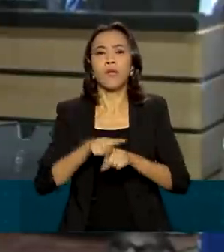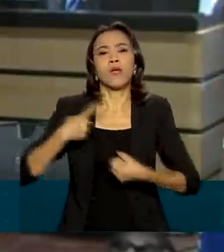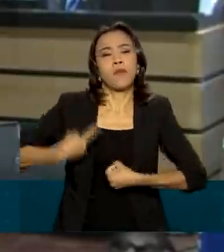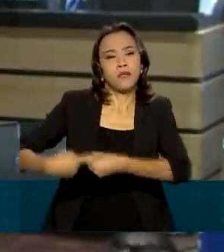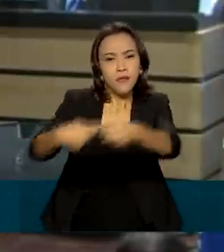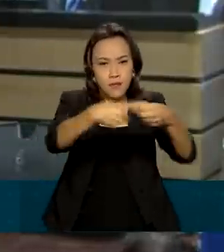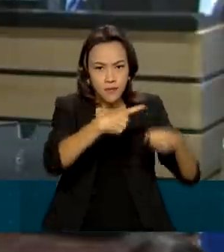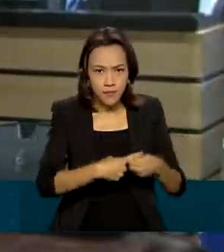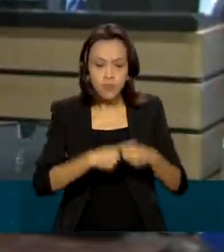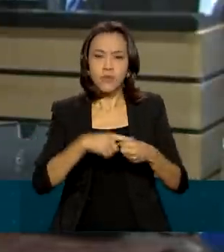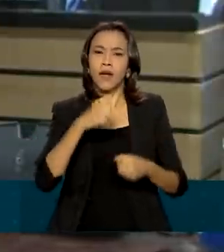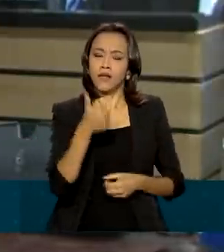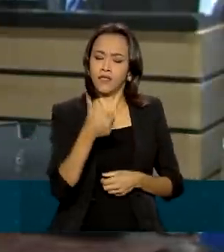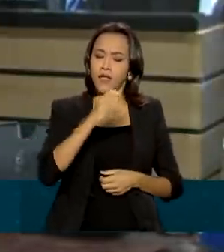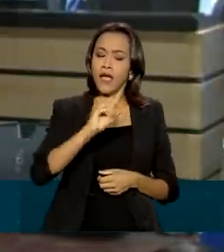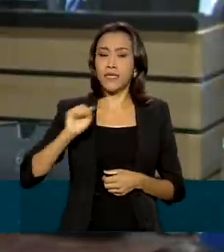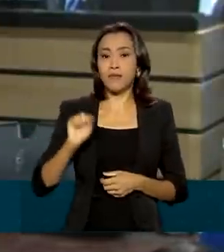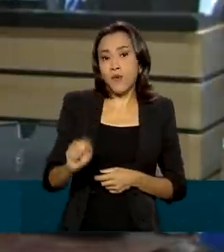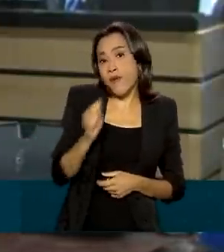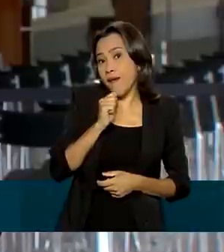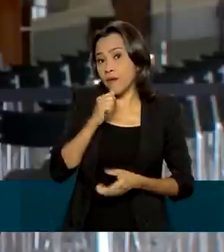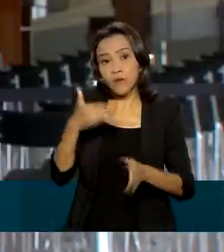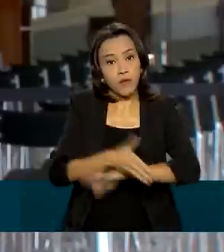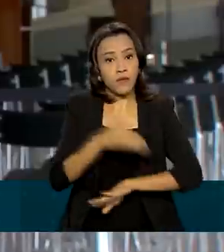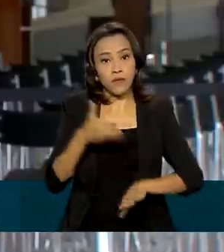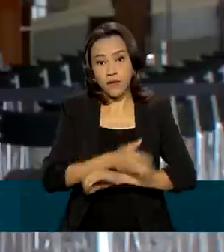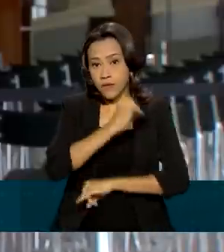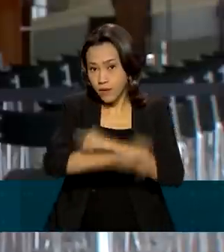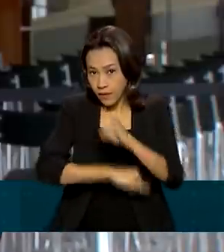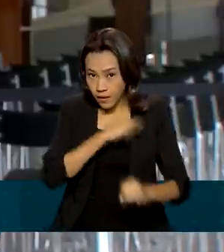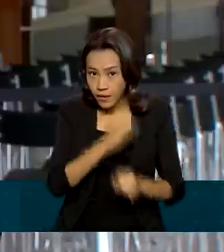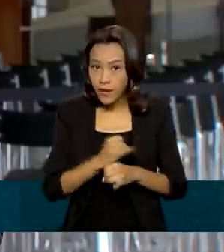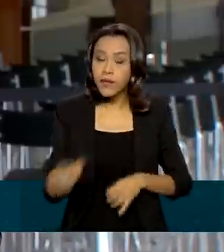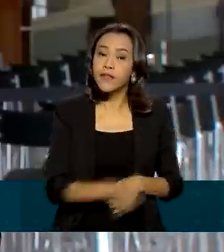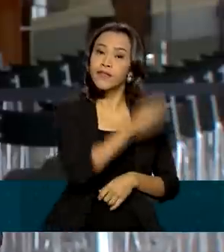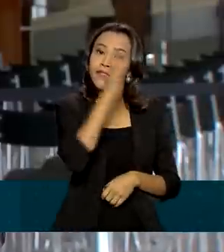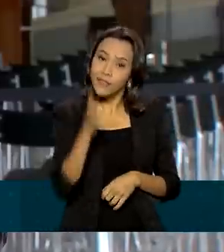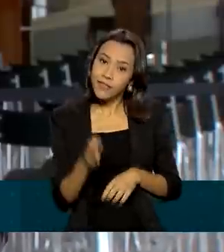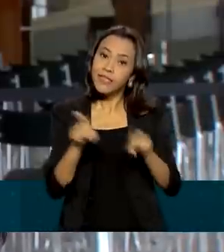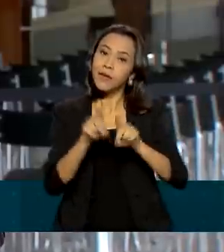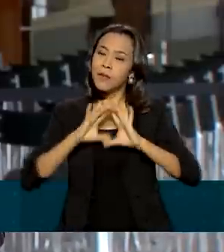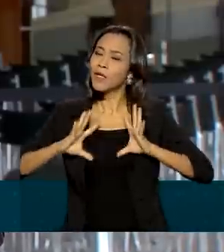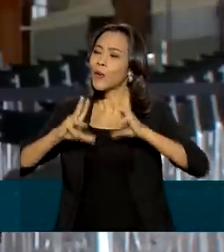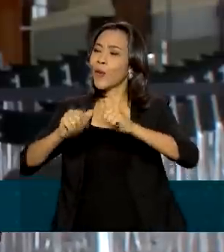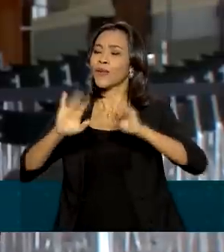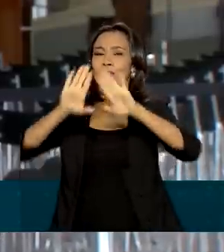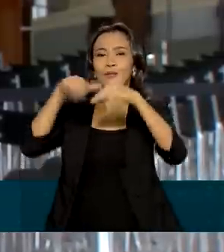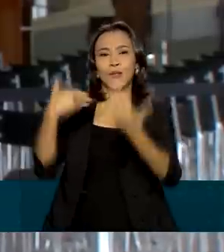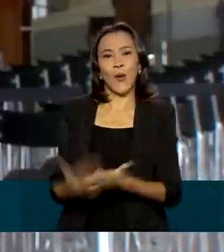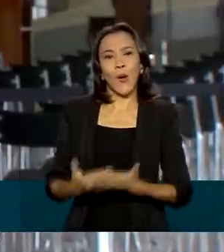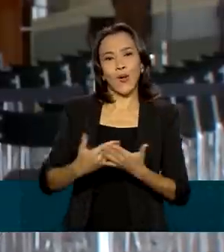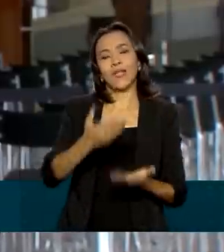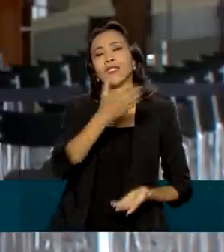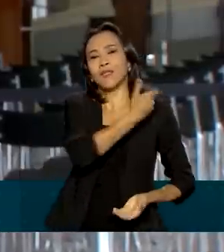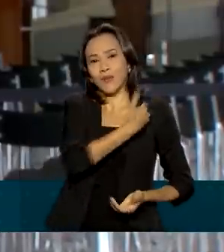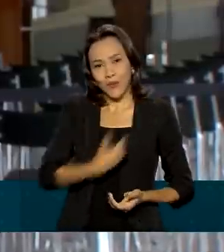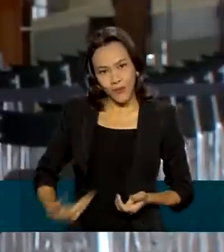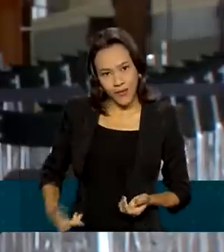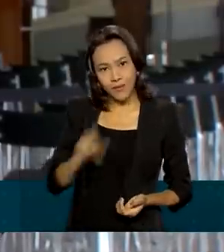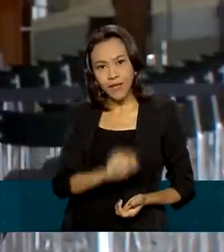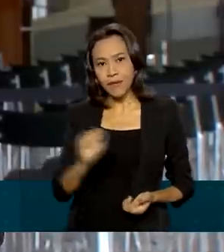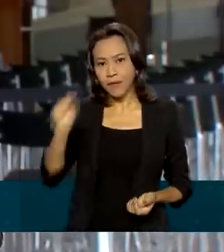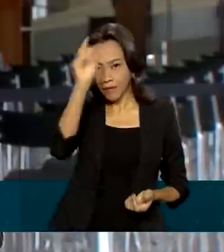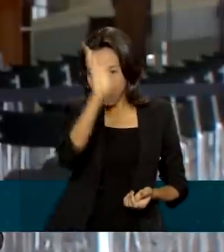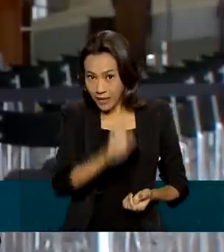de 10 mil pequenas localidades que ainda não têm acesso à internet, e também para todas as escolas, banda larga para todas as escolas públicas do